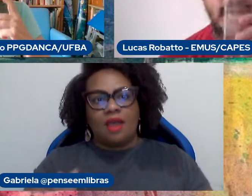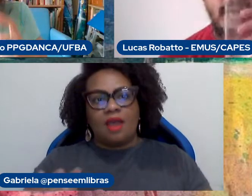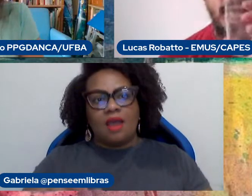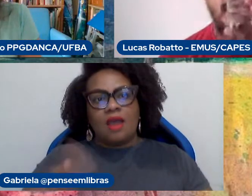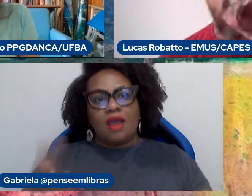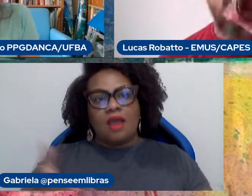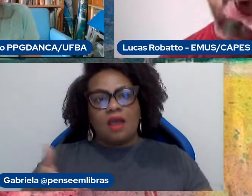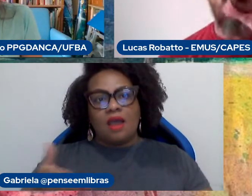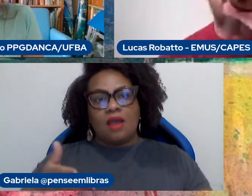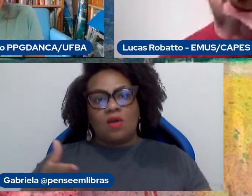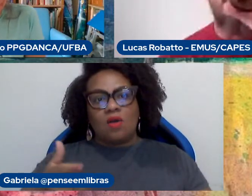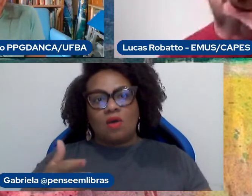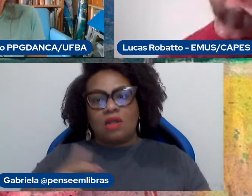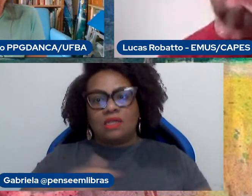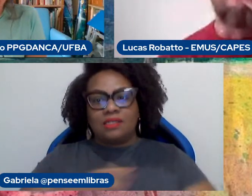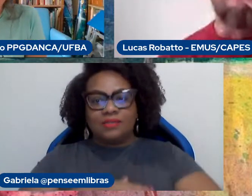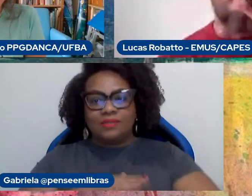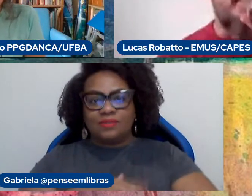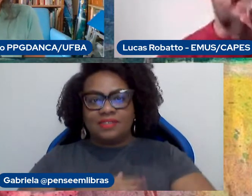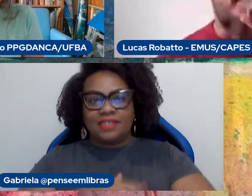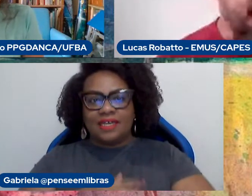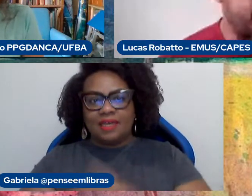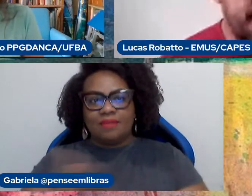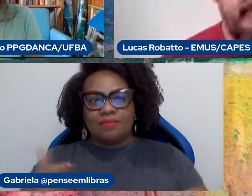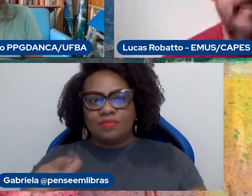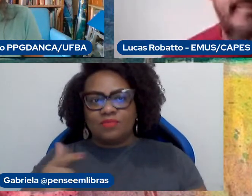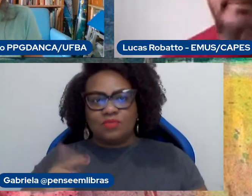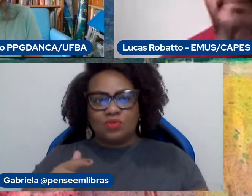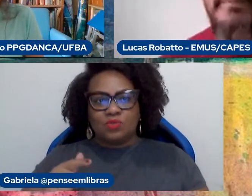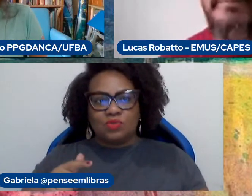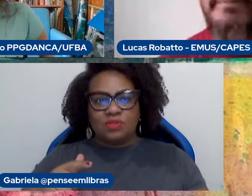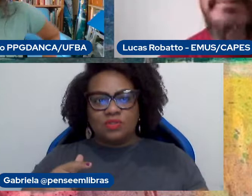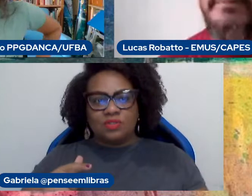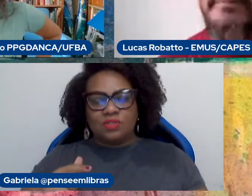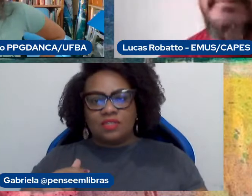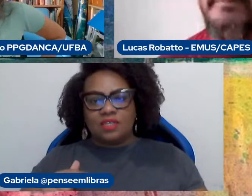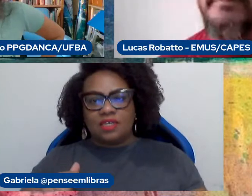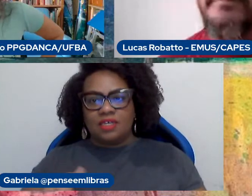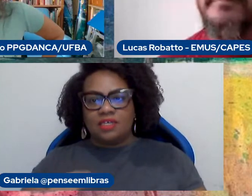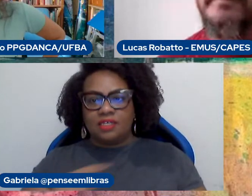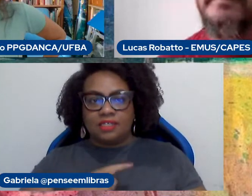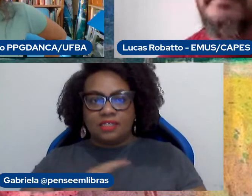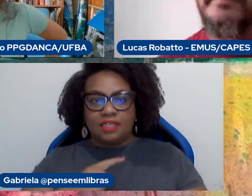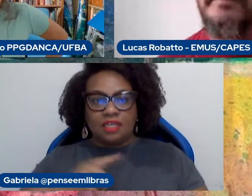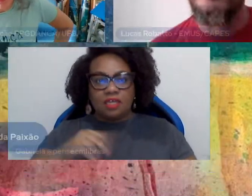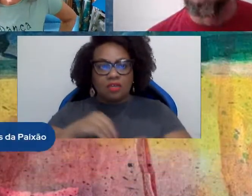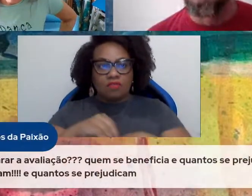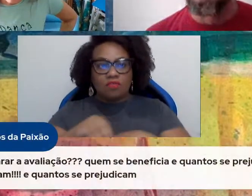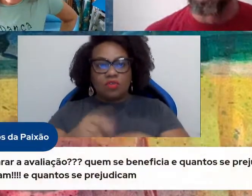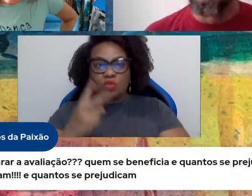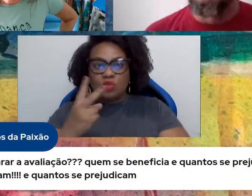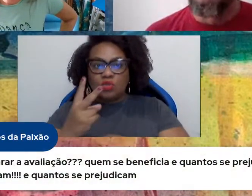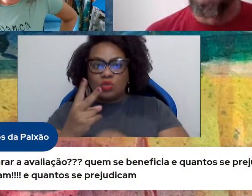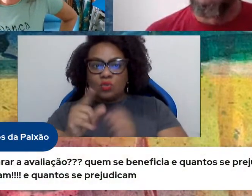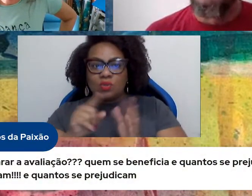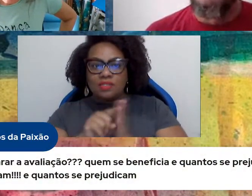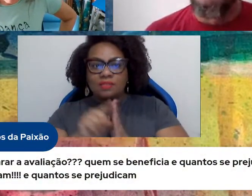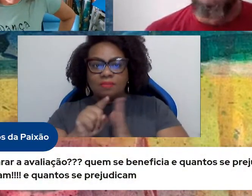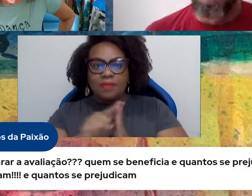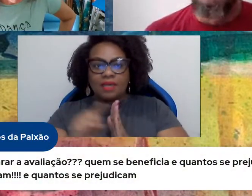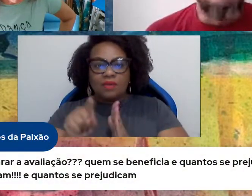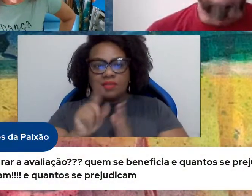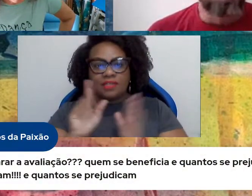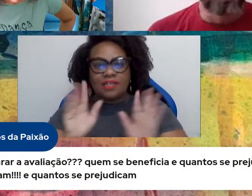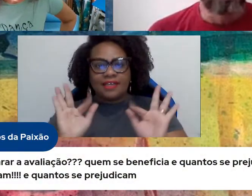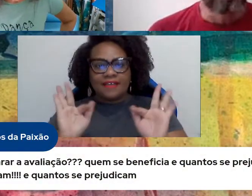não temos muito tempo, é importante a gente estar ouvindo, eu vou trazer duas questões, Lucas, para a gente finalizar